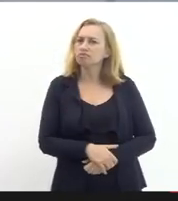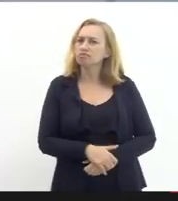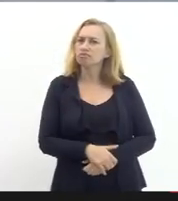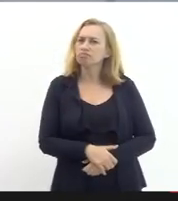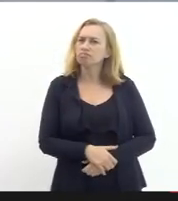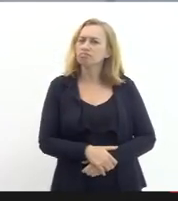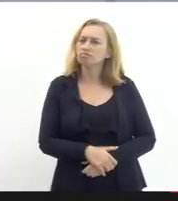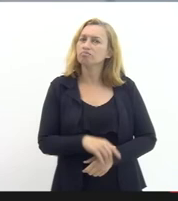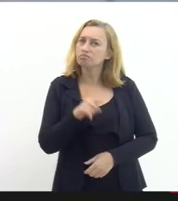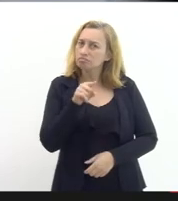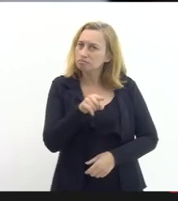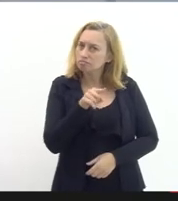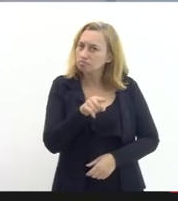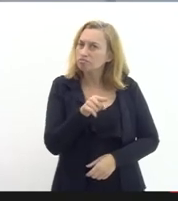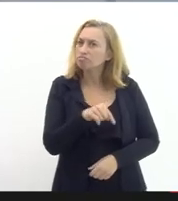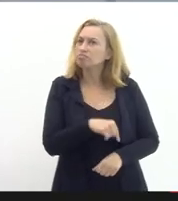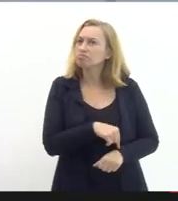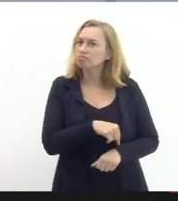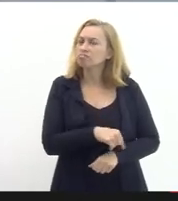que naquele momento